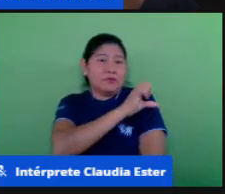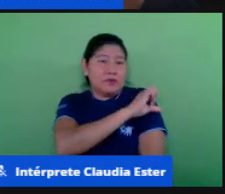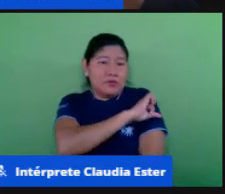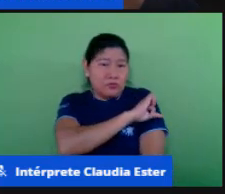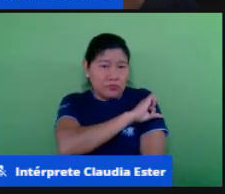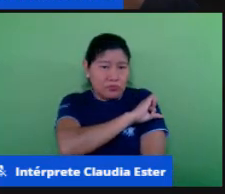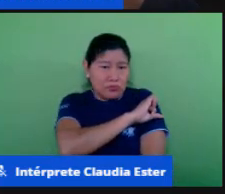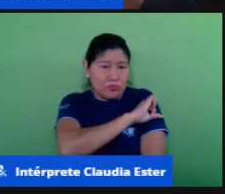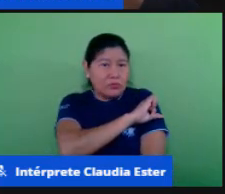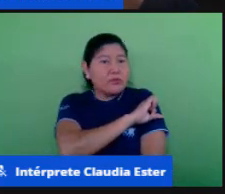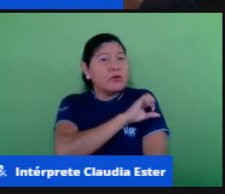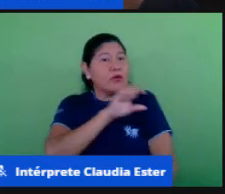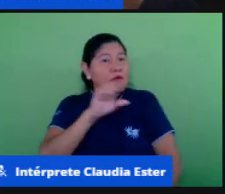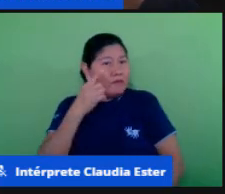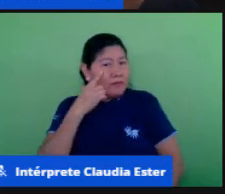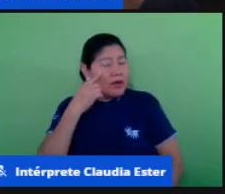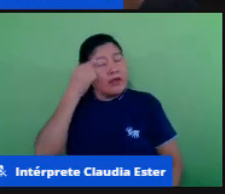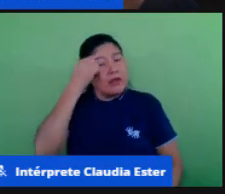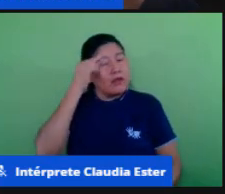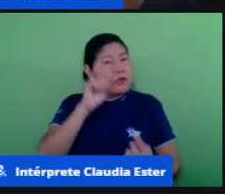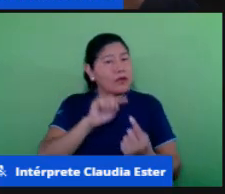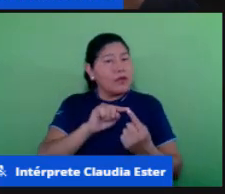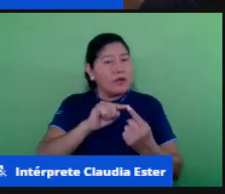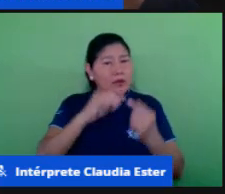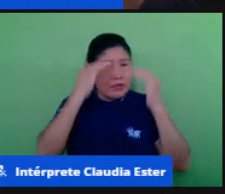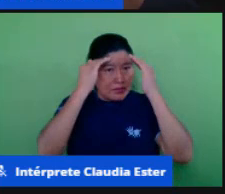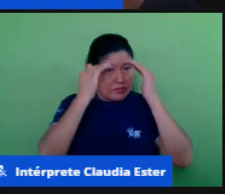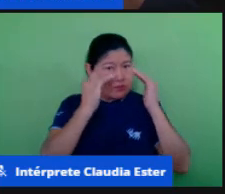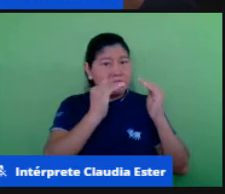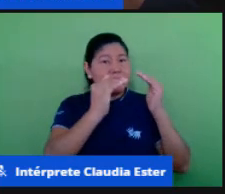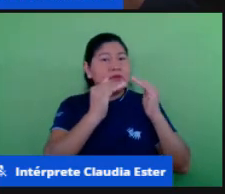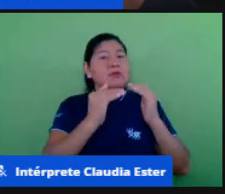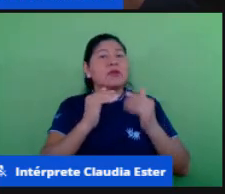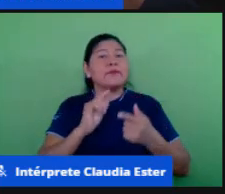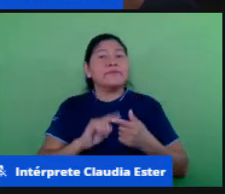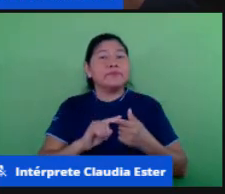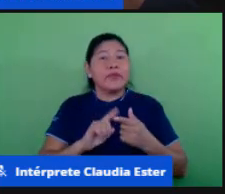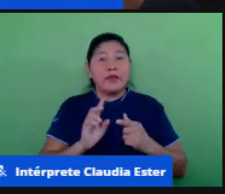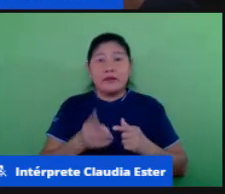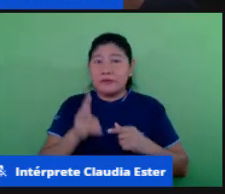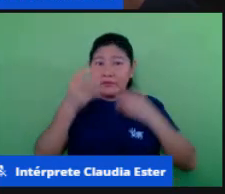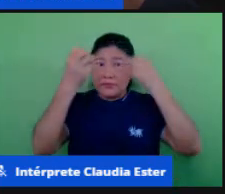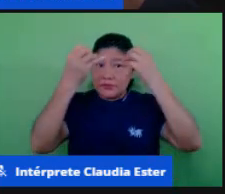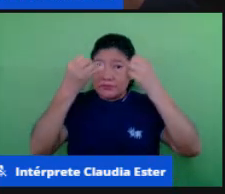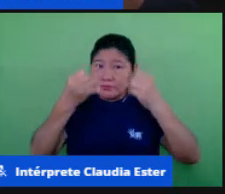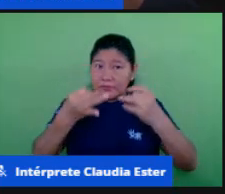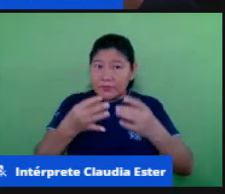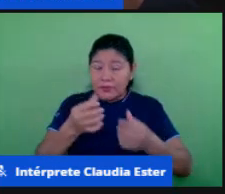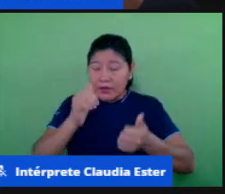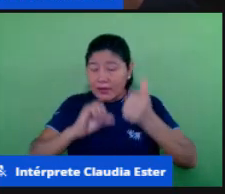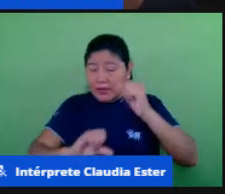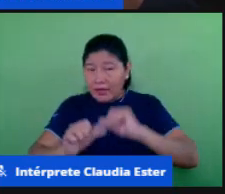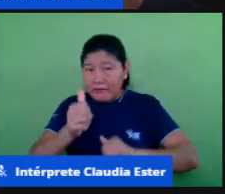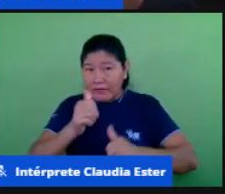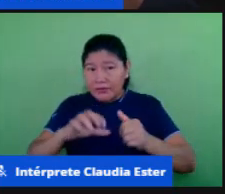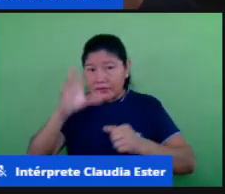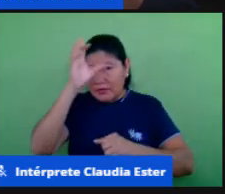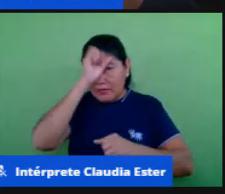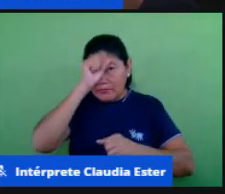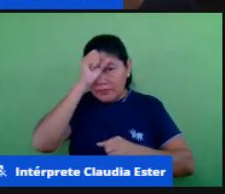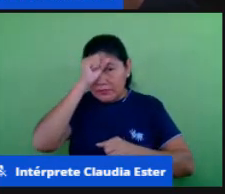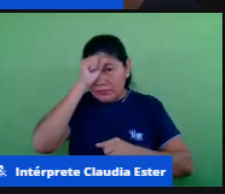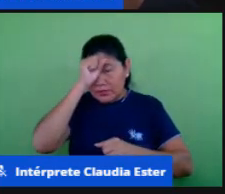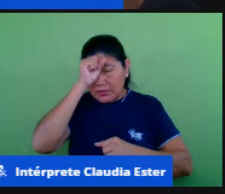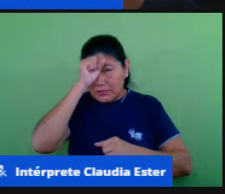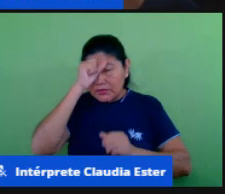esse documento ele reitera que a aprendizagem e a avaliação ela corresponde a dois anos